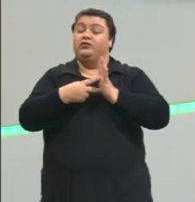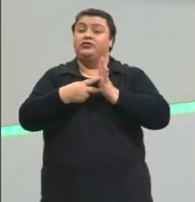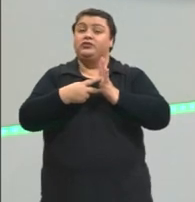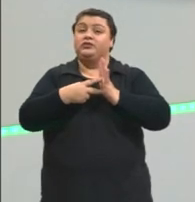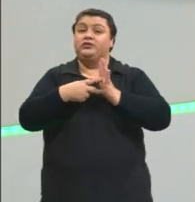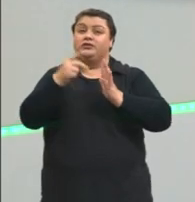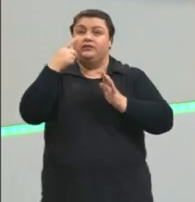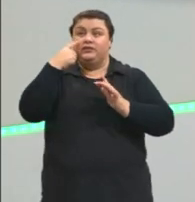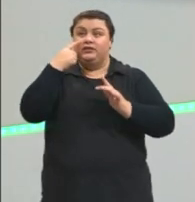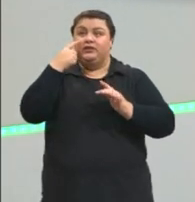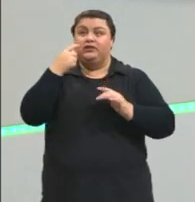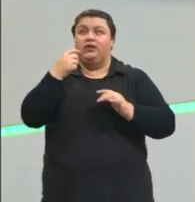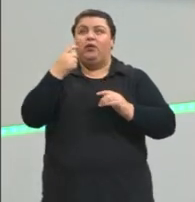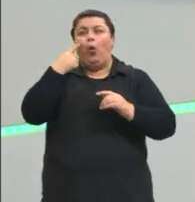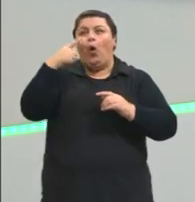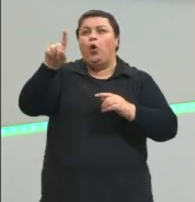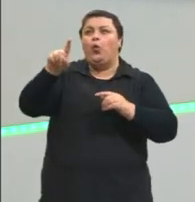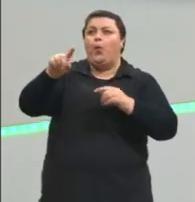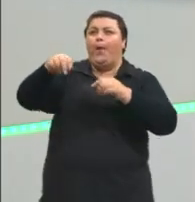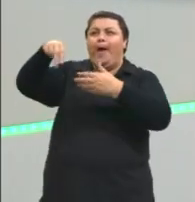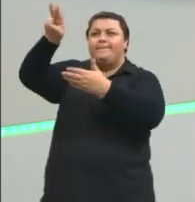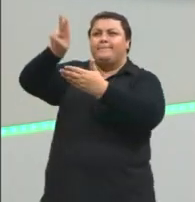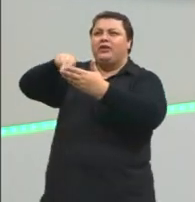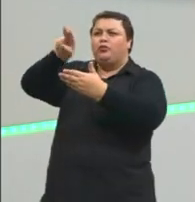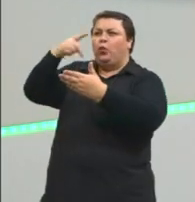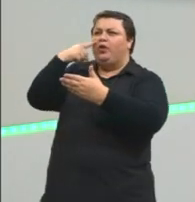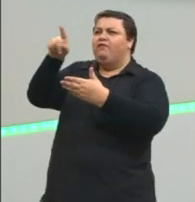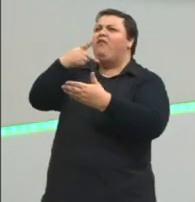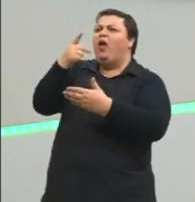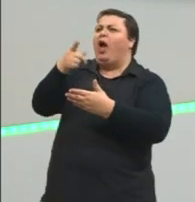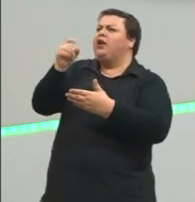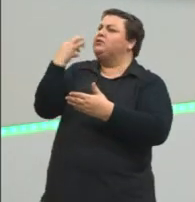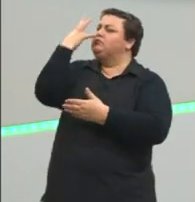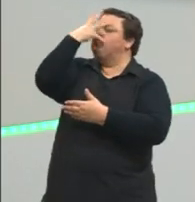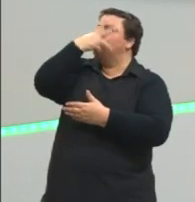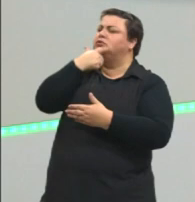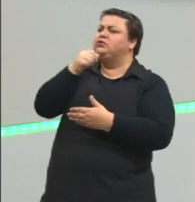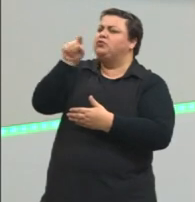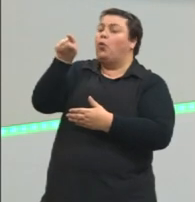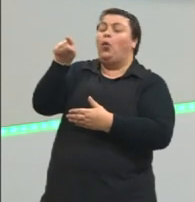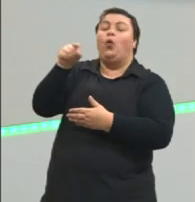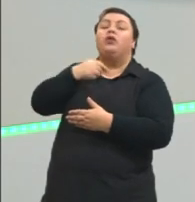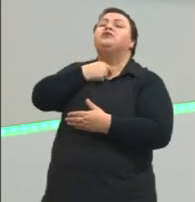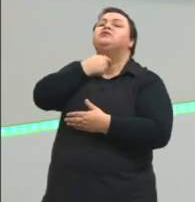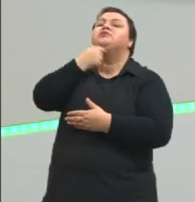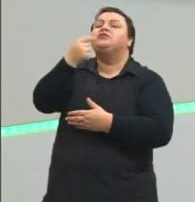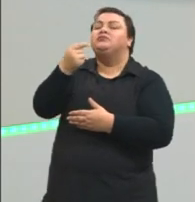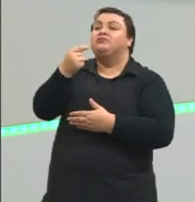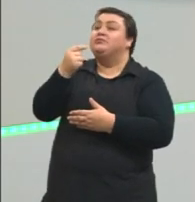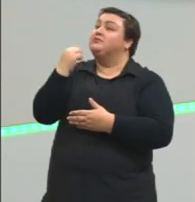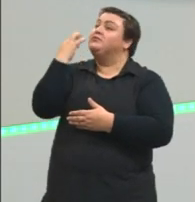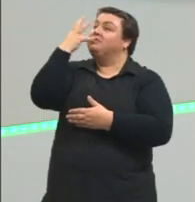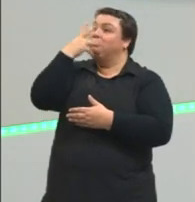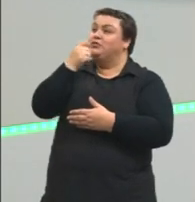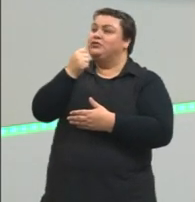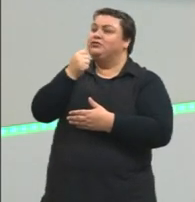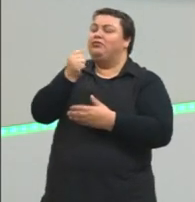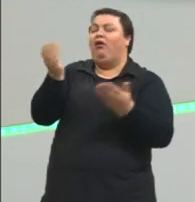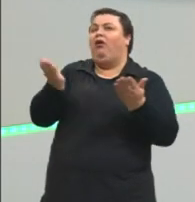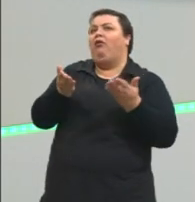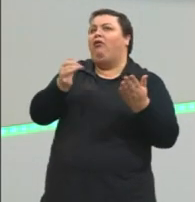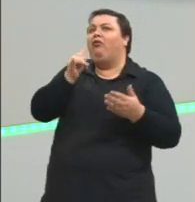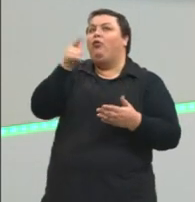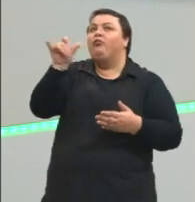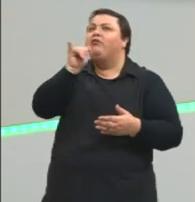Se eu olho, por exemplo, uma pintura e digo que bonito, hein? Olha o tom. Que bonito, hein? Agora, se eu